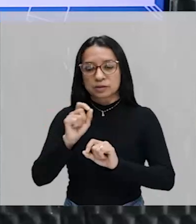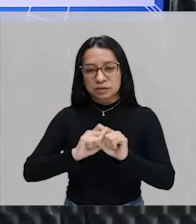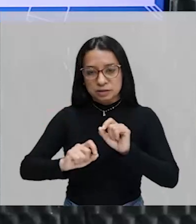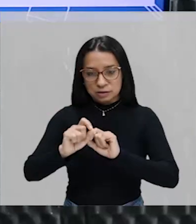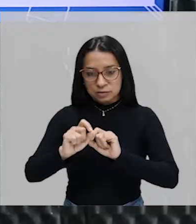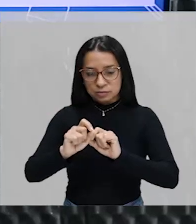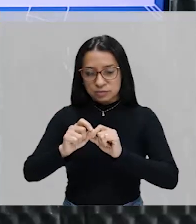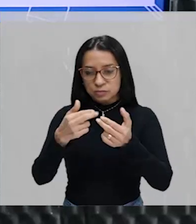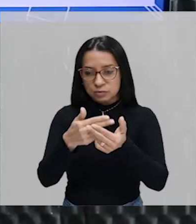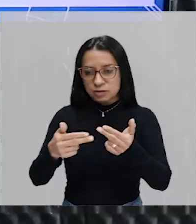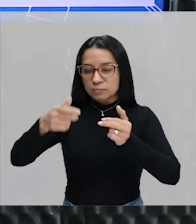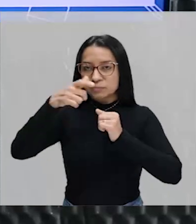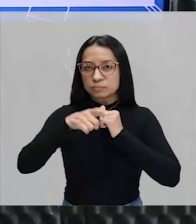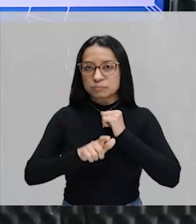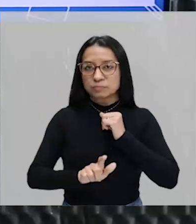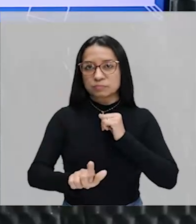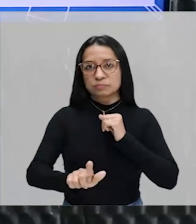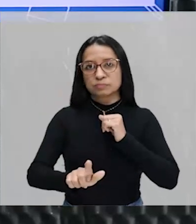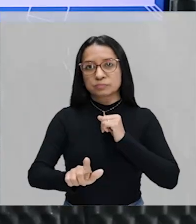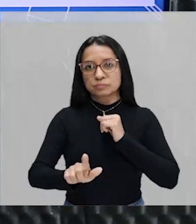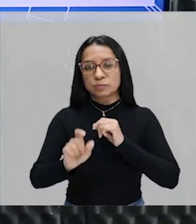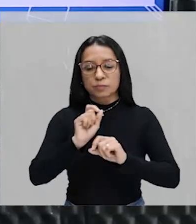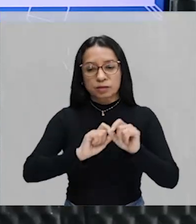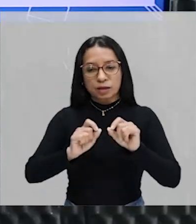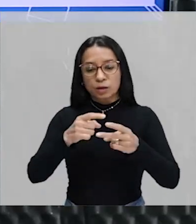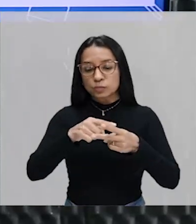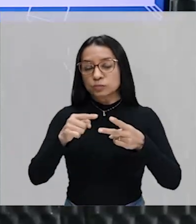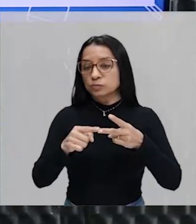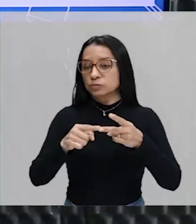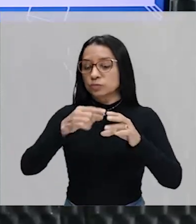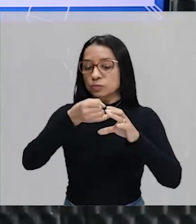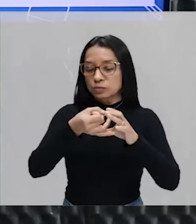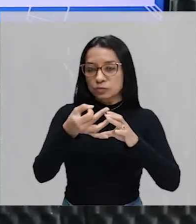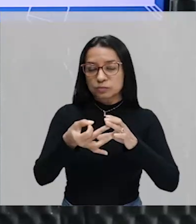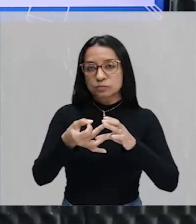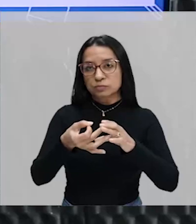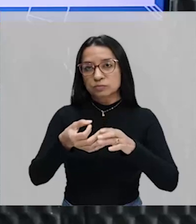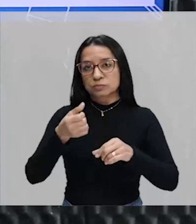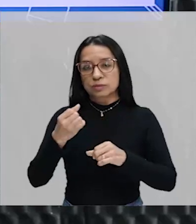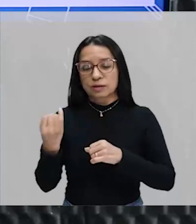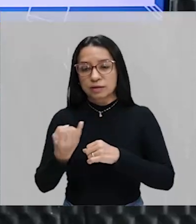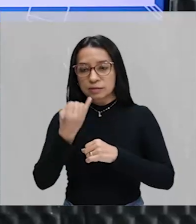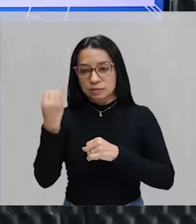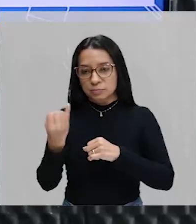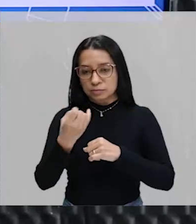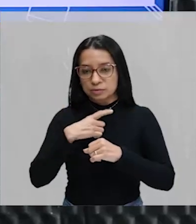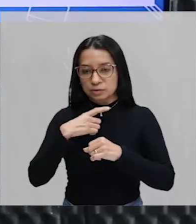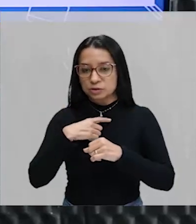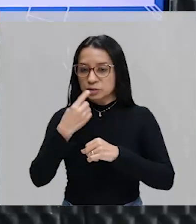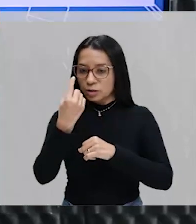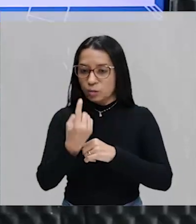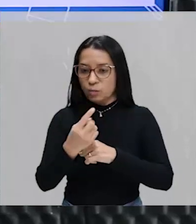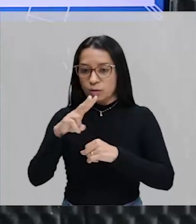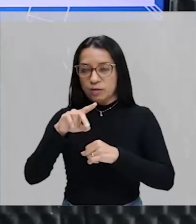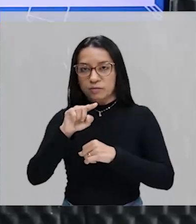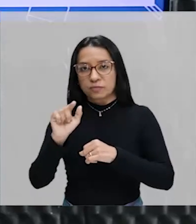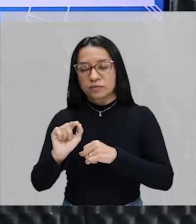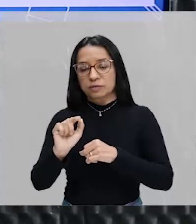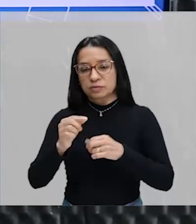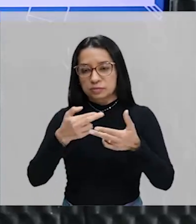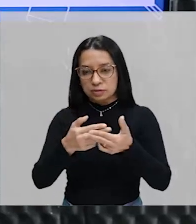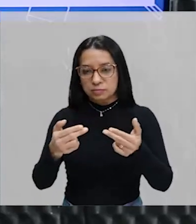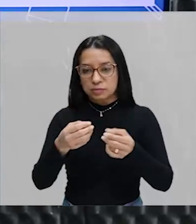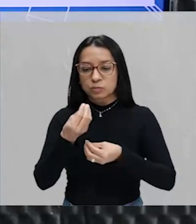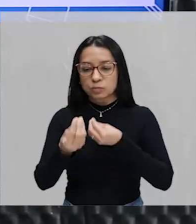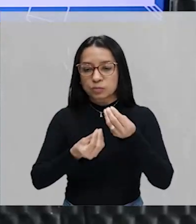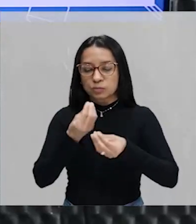esse elemento repetido. Uma vez que ele está nos dois conjuntos, é suficiente você colocar apenas uma vez esse elemento. Então, vamos